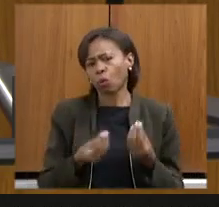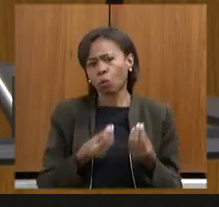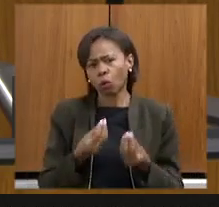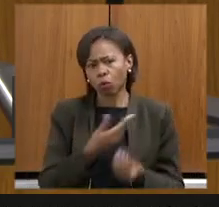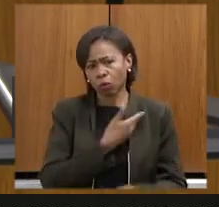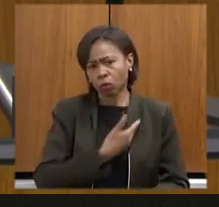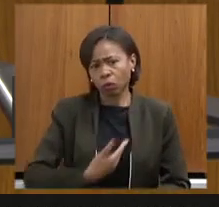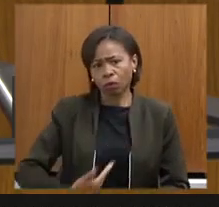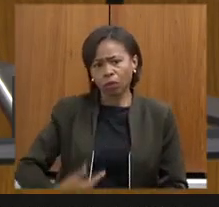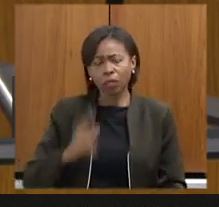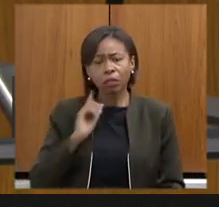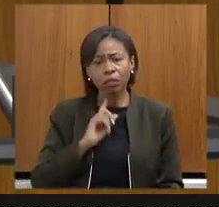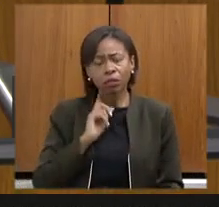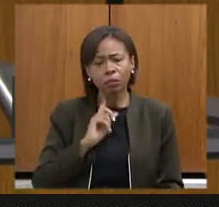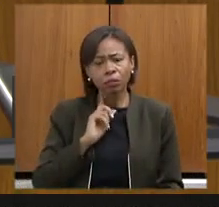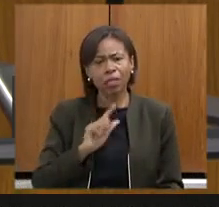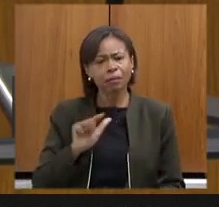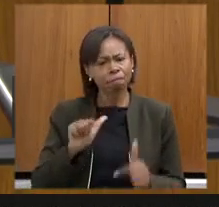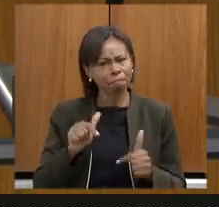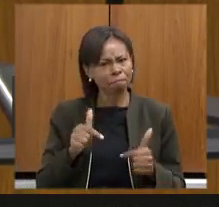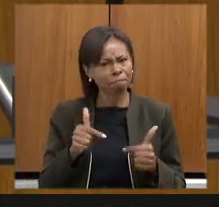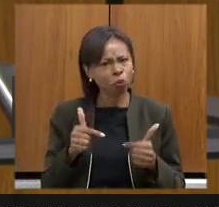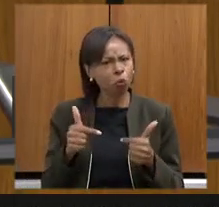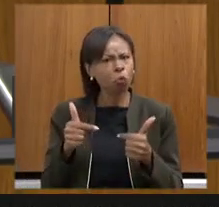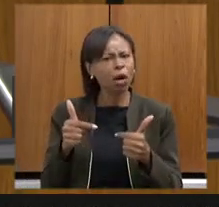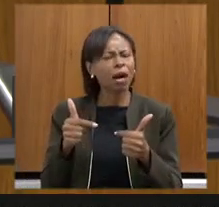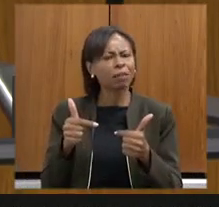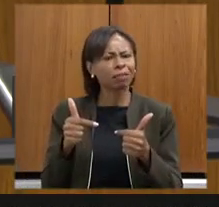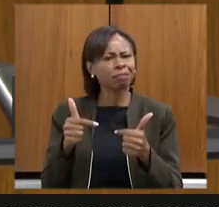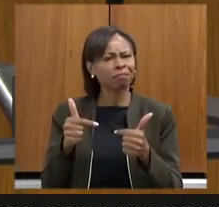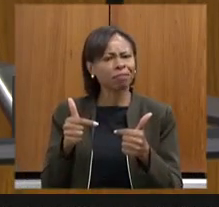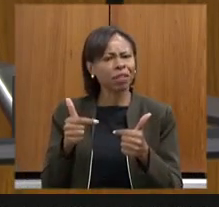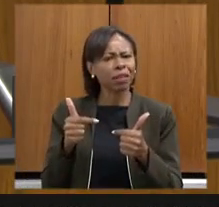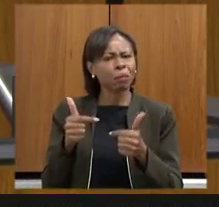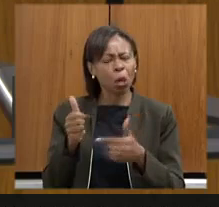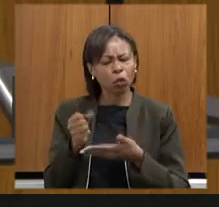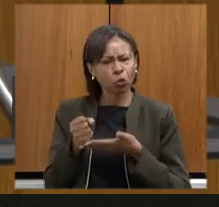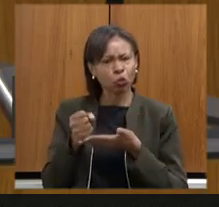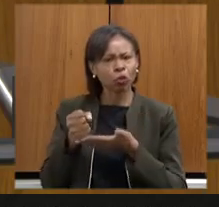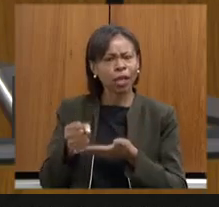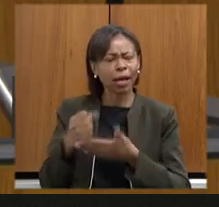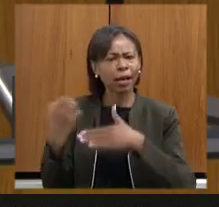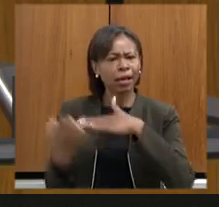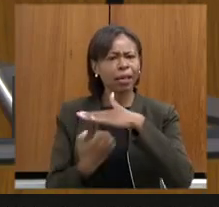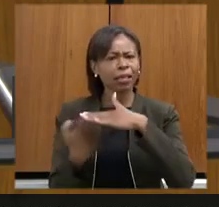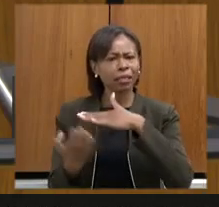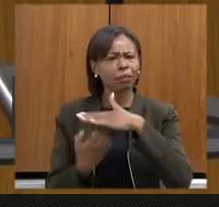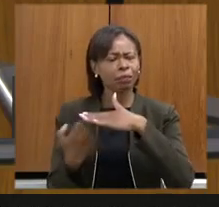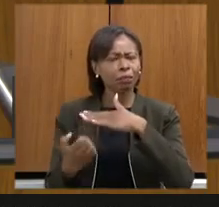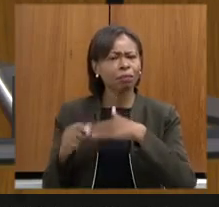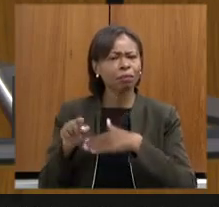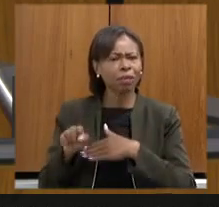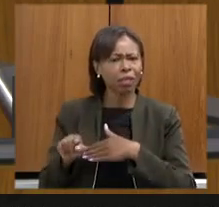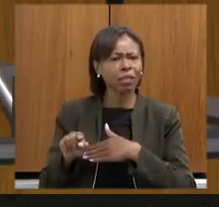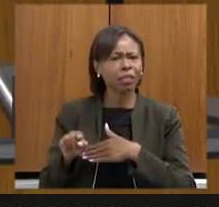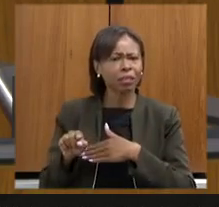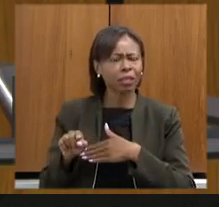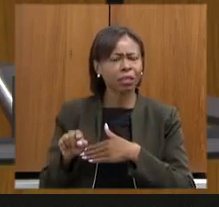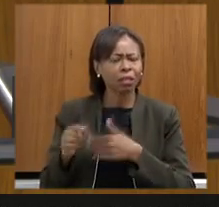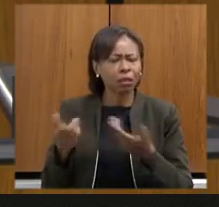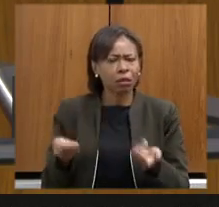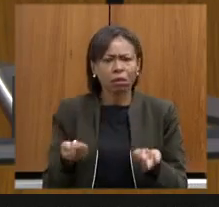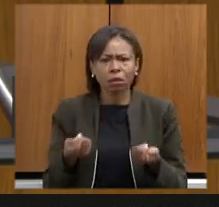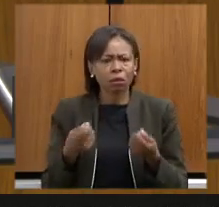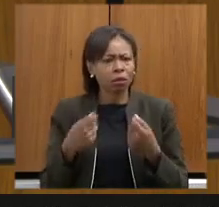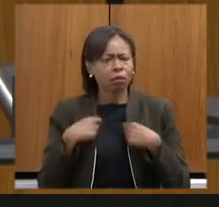atuado tão fortemente na defesa da mineração na Serra do Curral. Me espanta muito, me